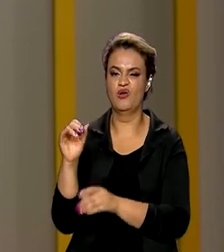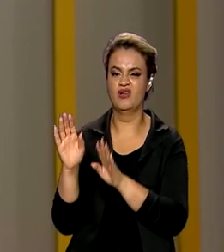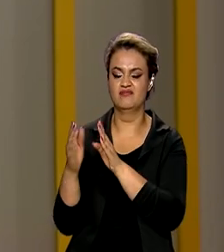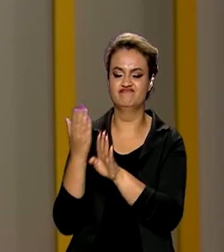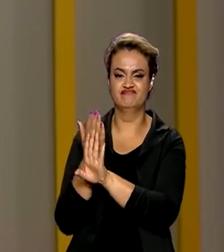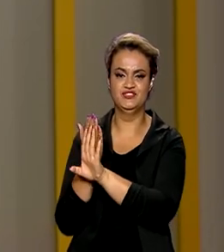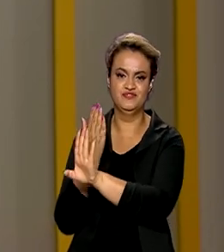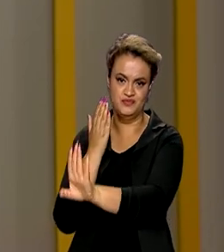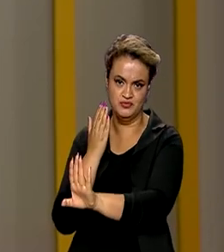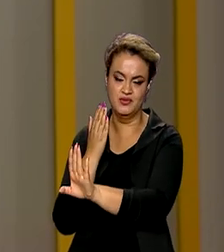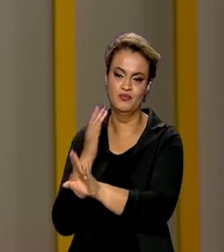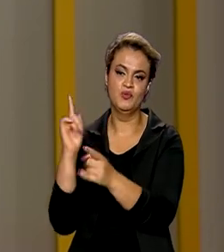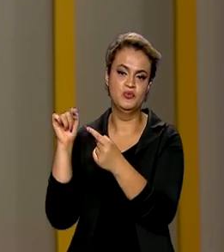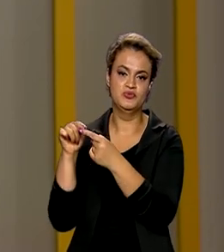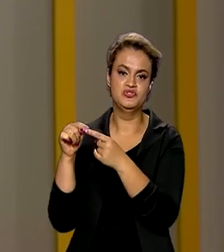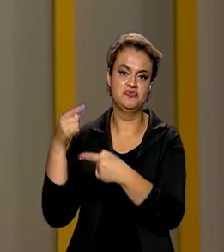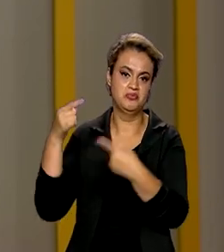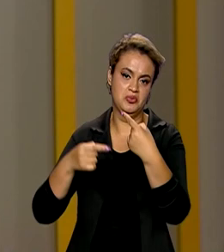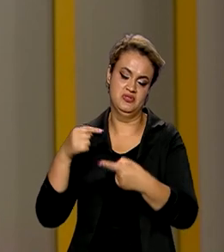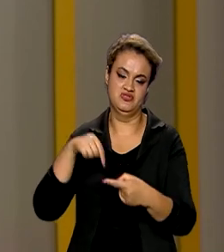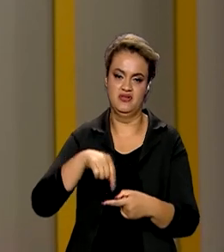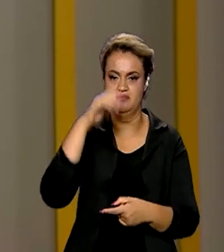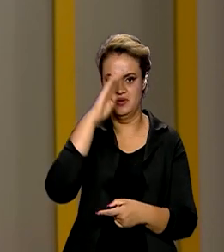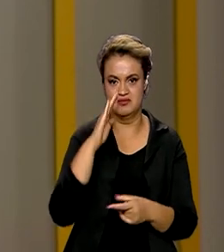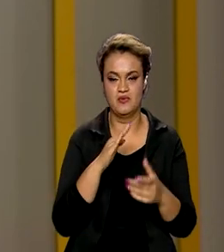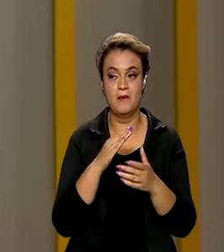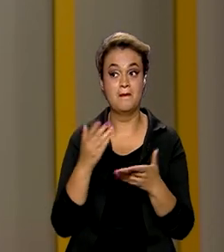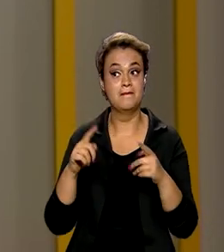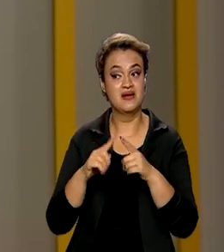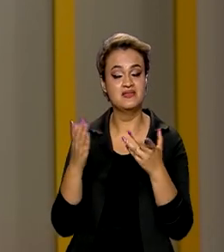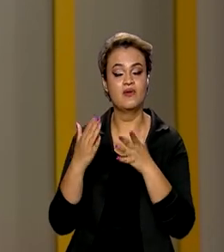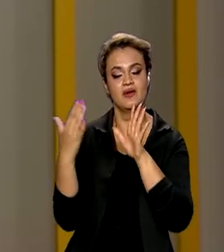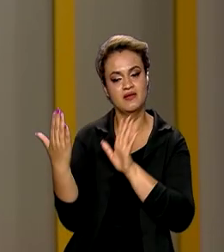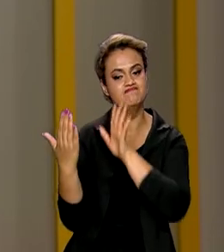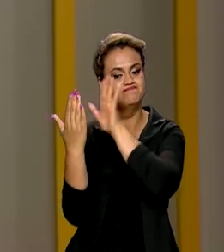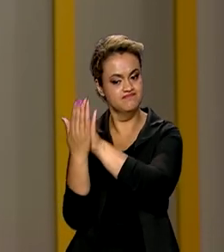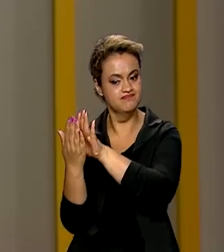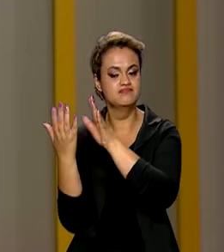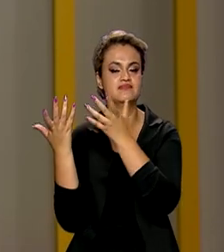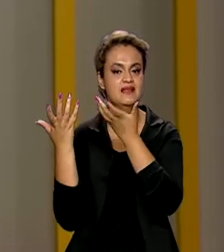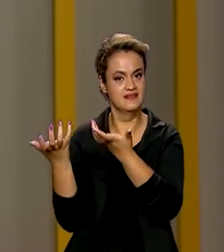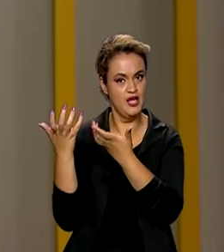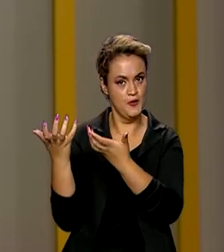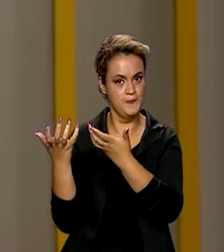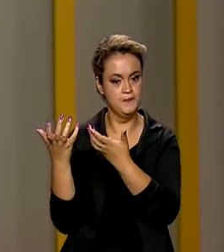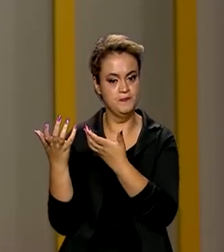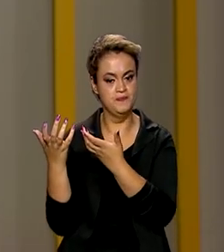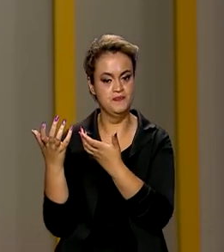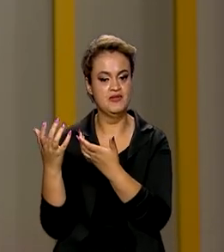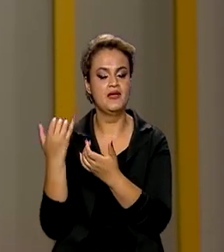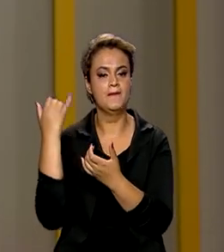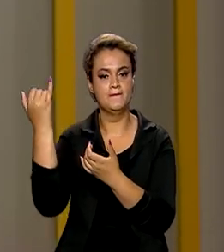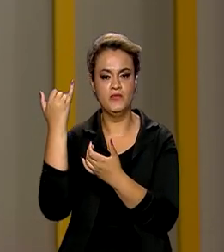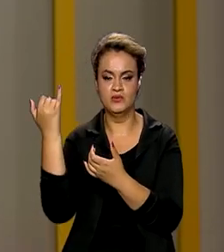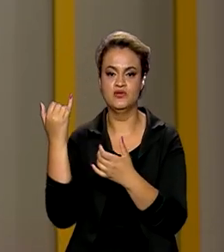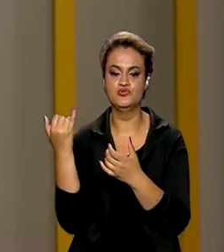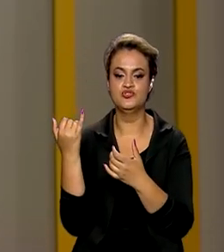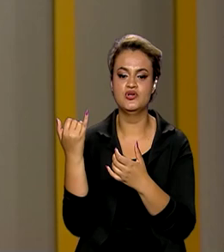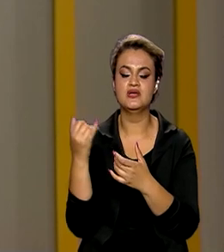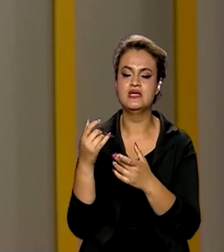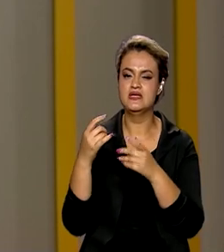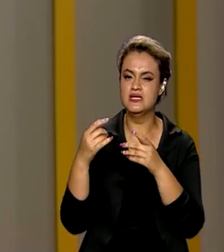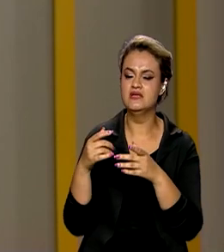por questões políticas internas do Brasil. Para retomar esse diálogo e essa cooperação tão importante para os dois lados e